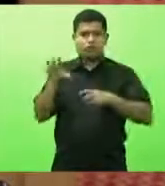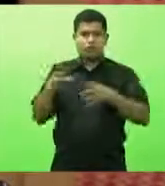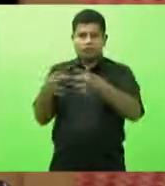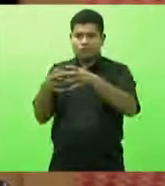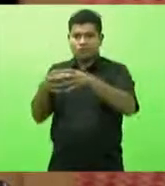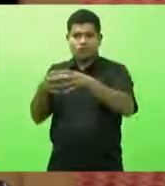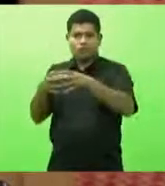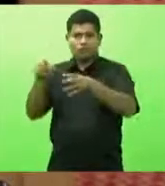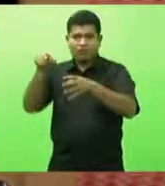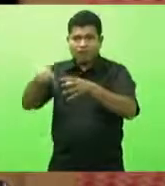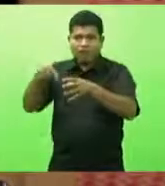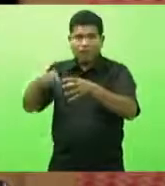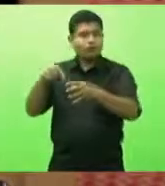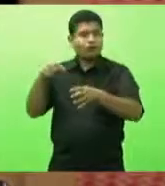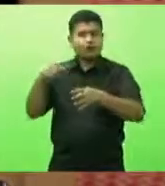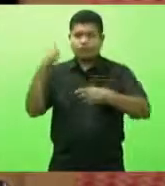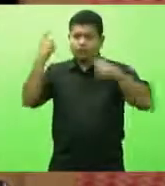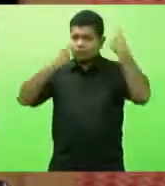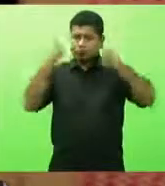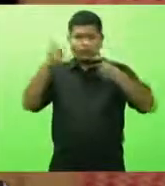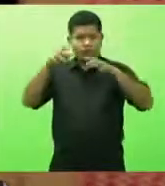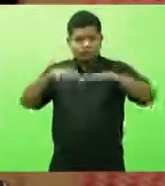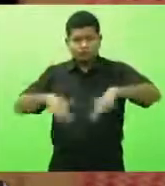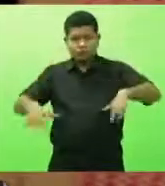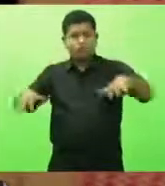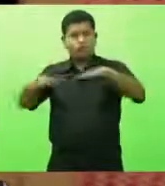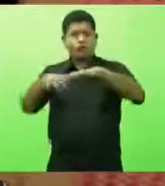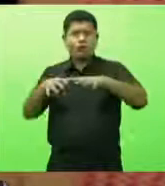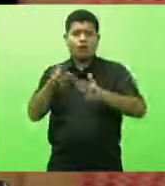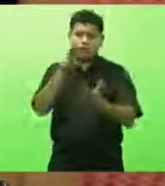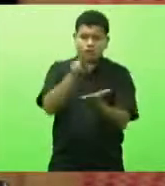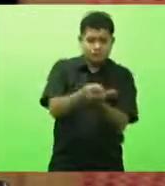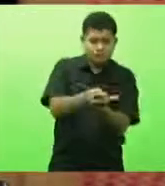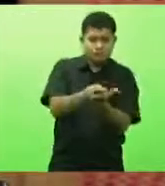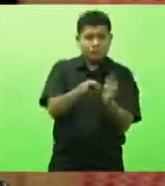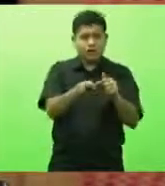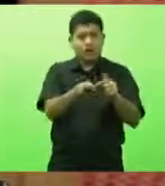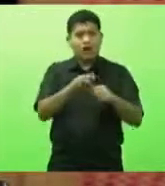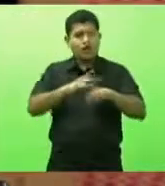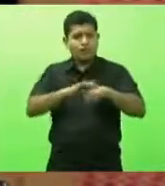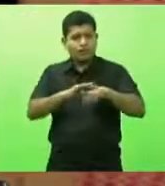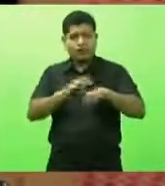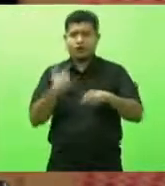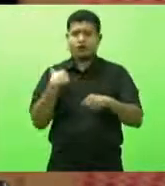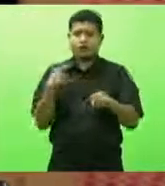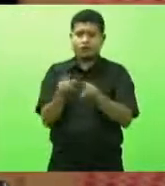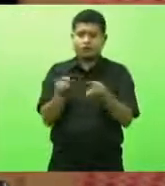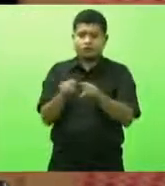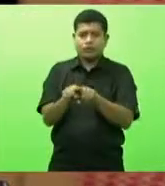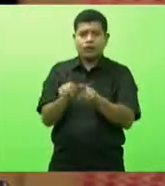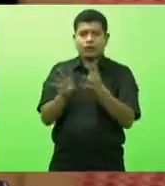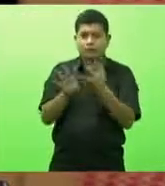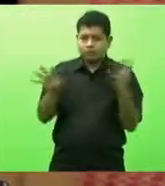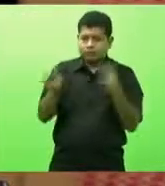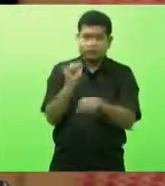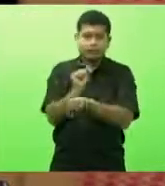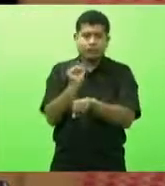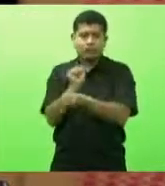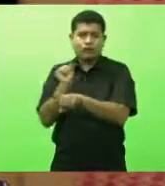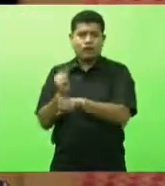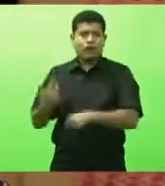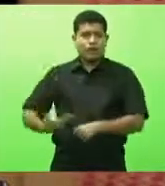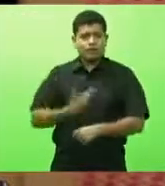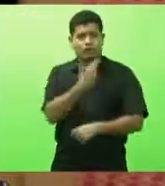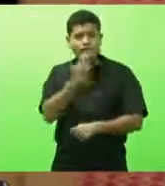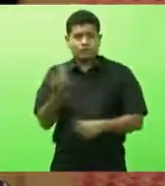com o paciente, com a família, com o cidadão que está na fila e que está esperando a cirurgia.